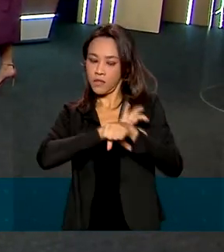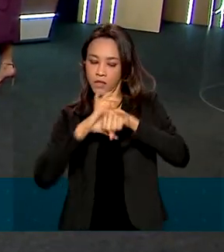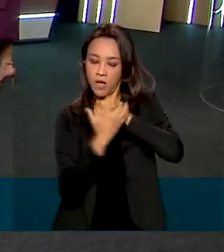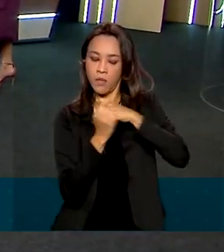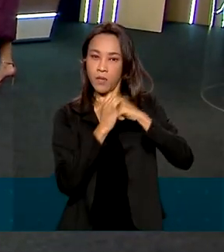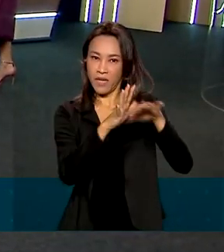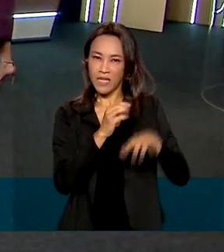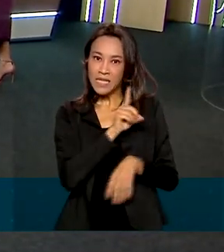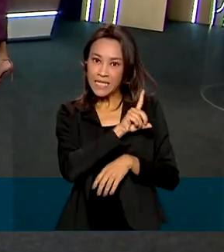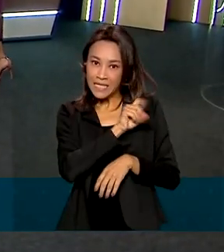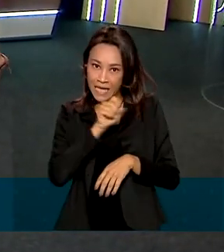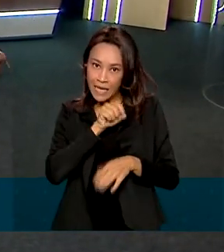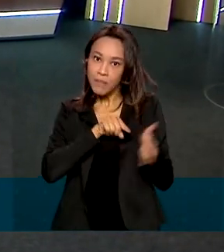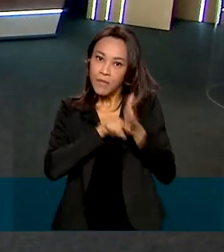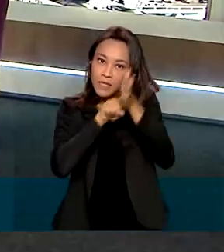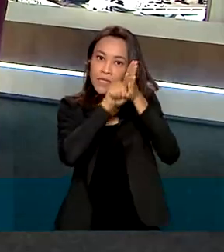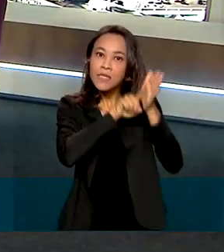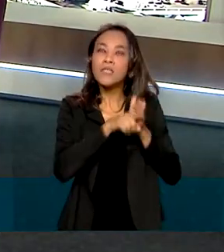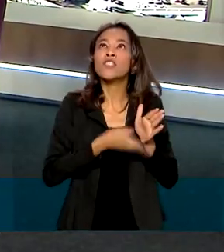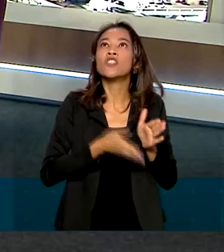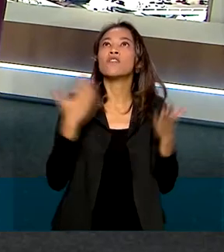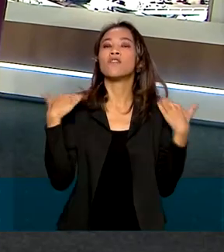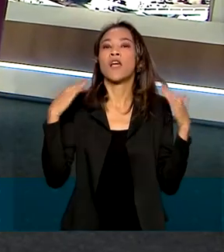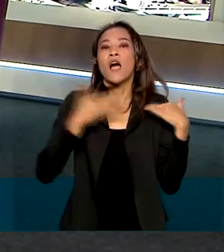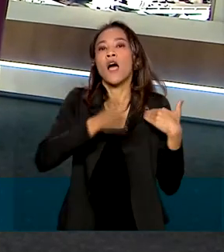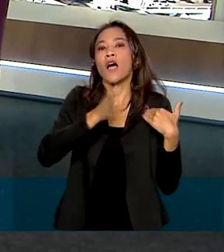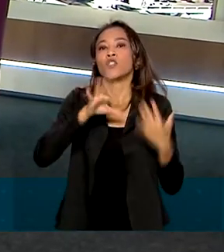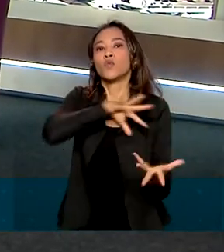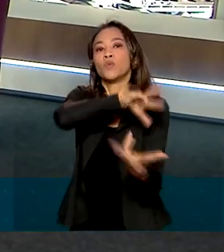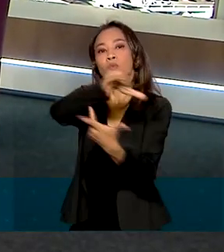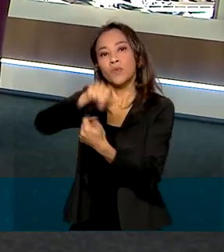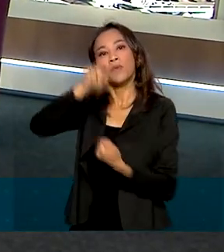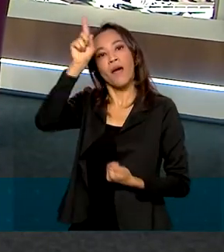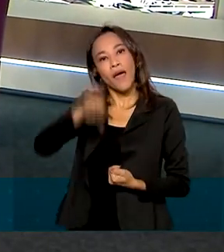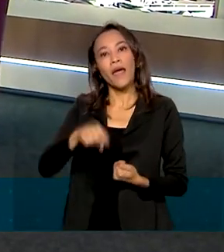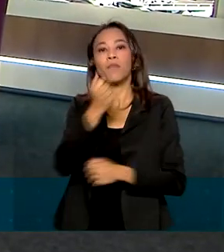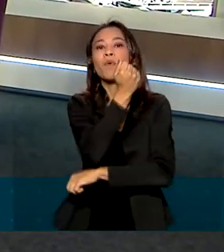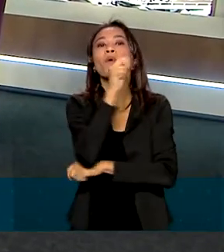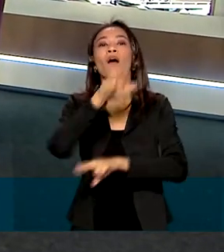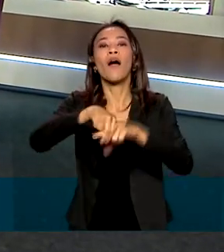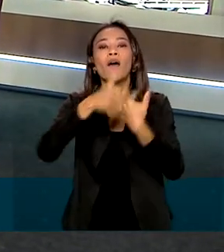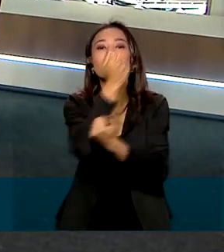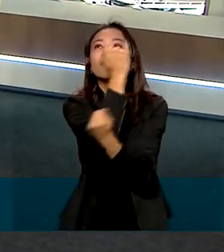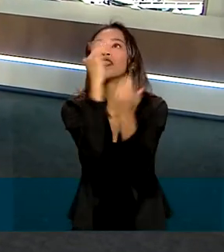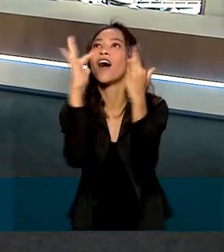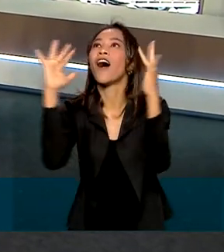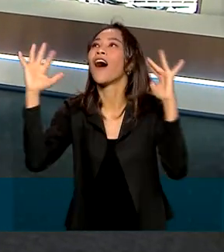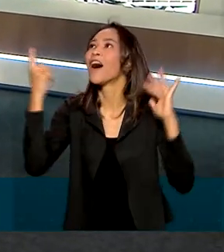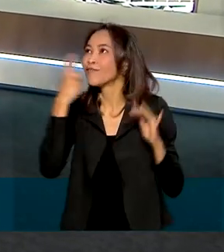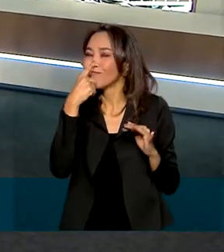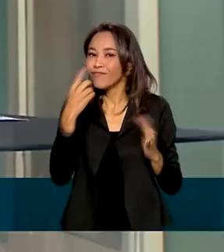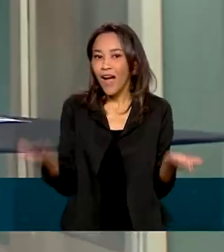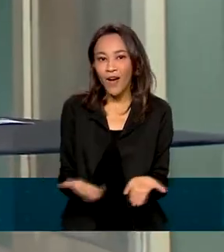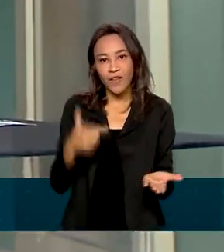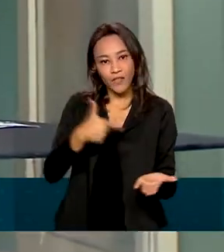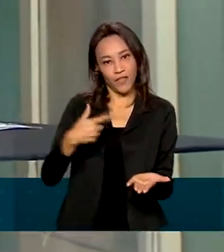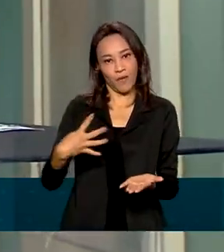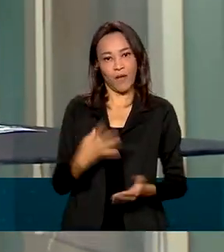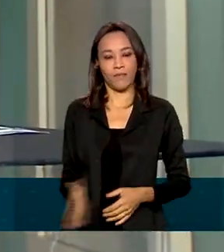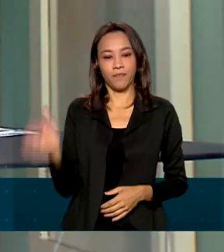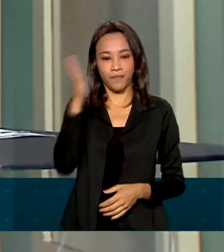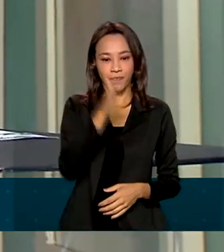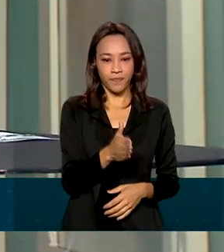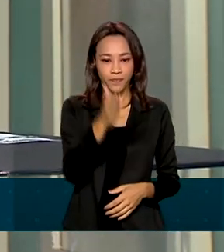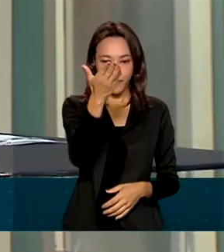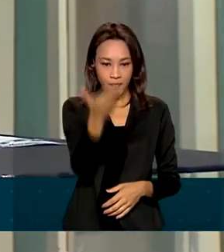100 pesquisas por viagens no mundo, 10 eram por turismo de natureza. Agora são 24. O país da